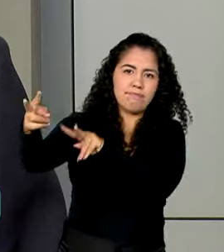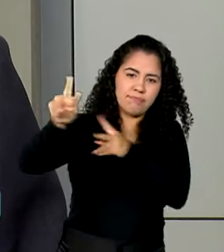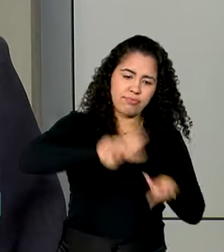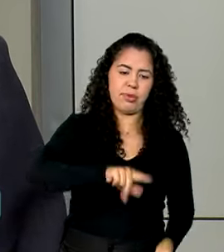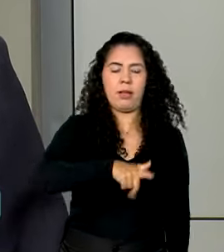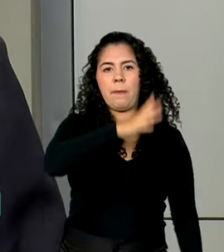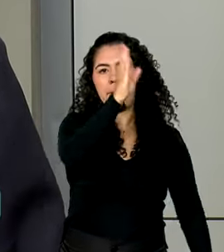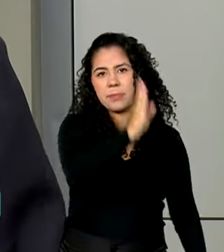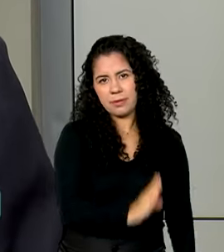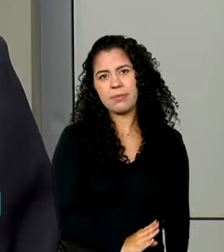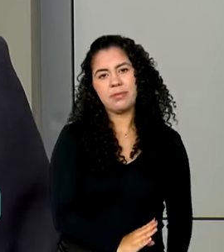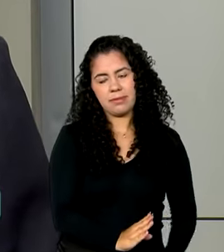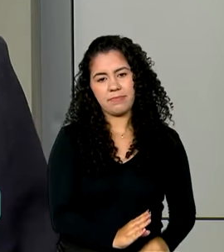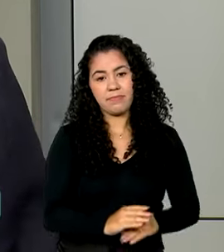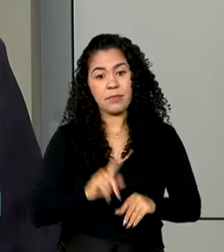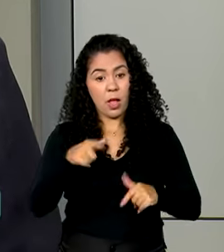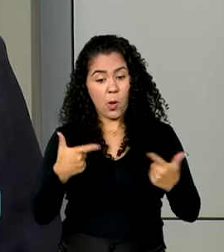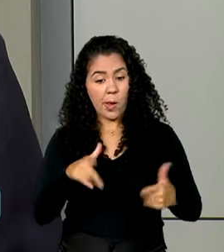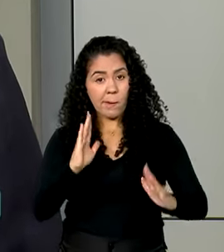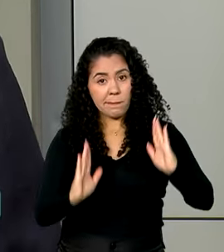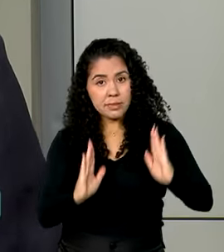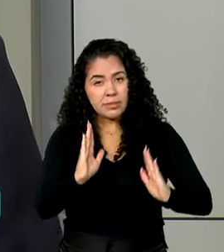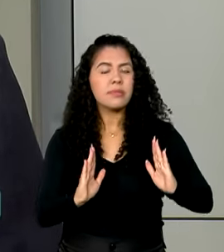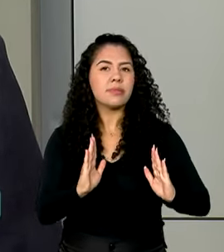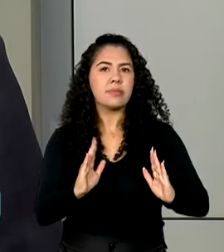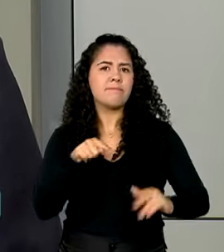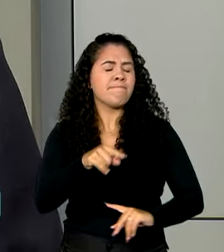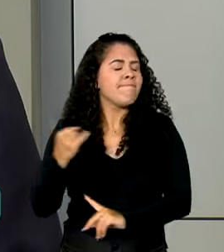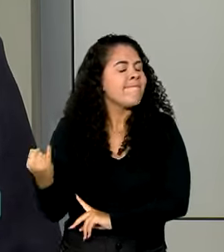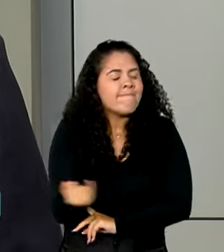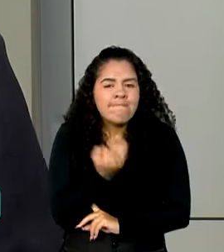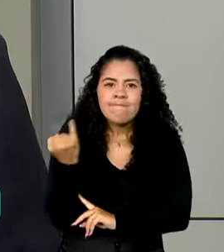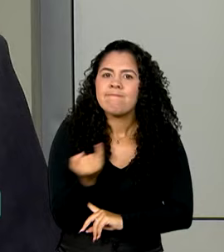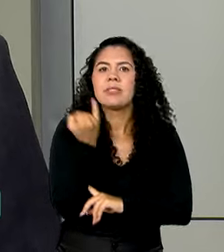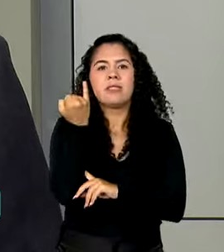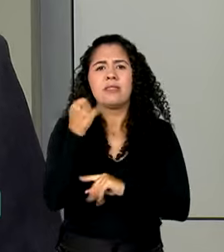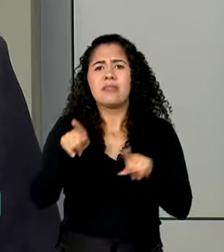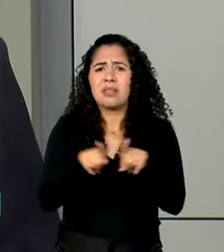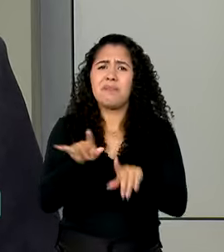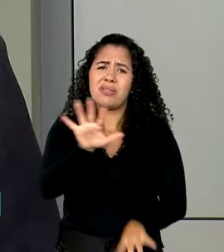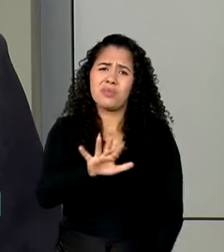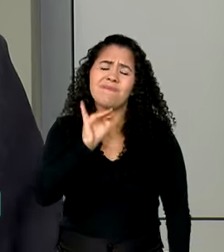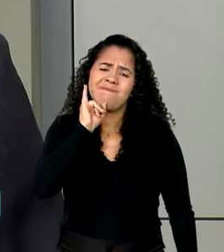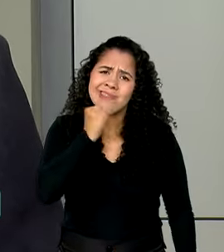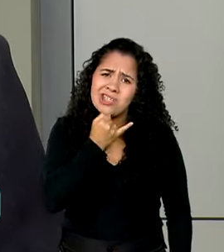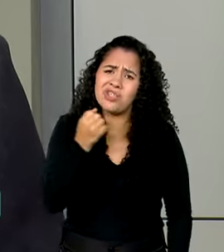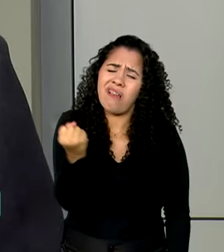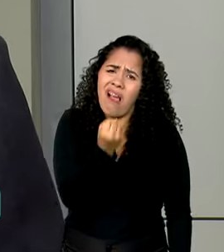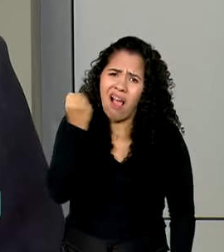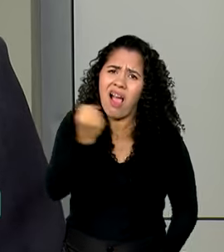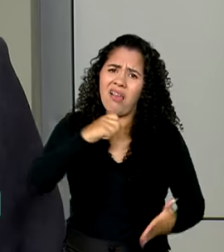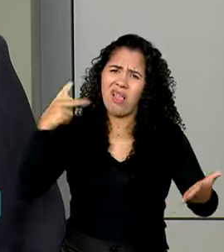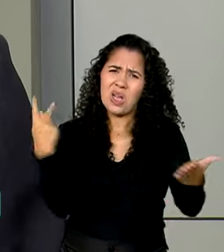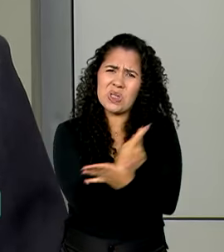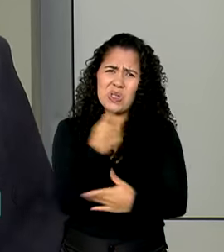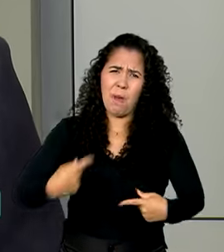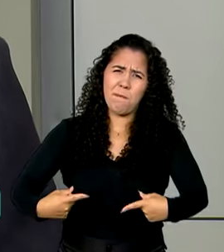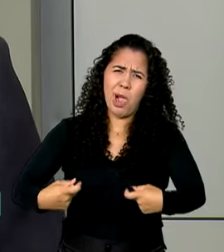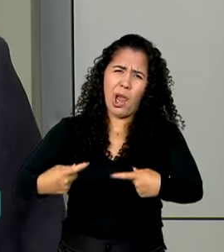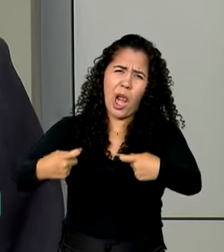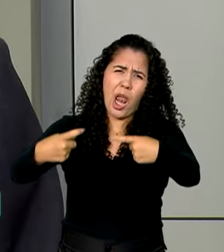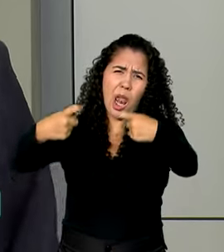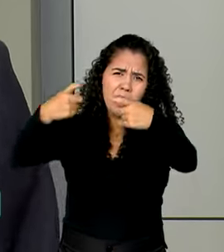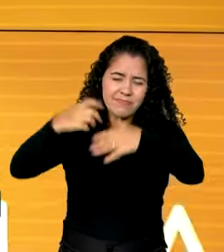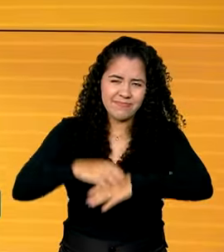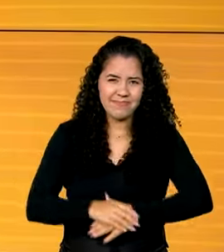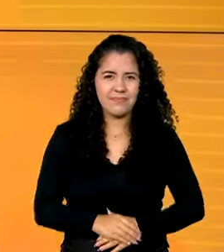desejo de deixar o Líbano, neste momento tão crucial, tão triste, tão grave, desses ataques à população